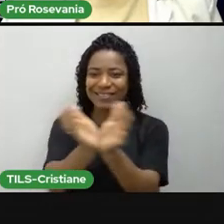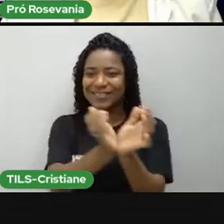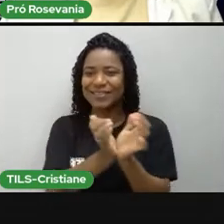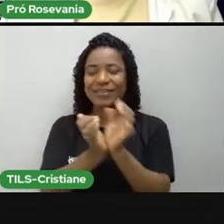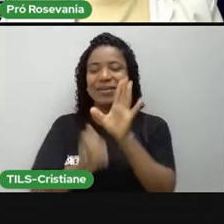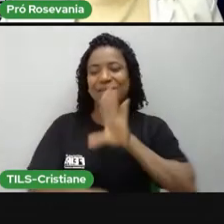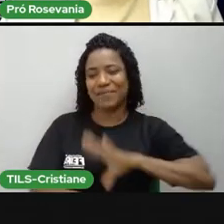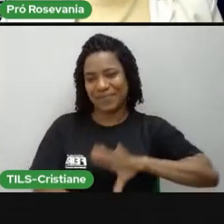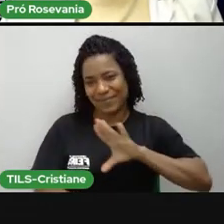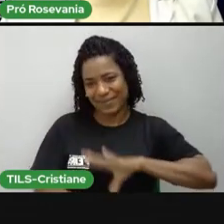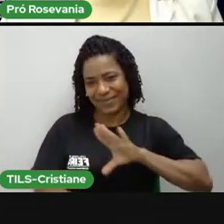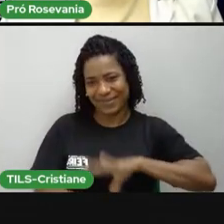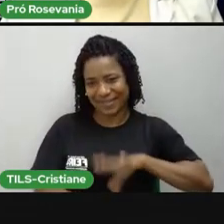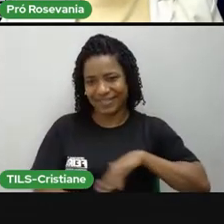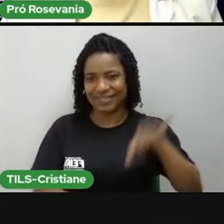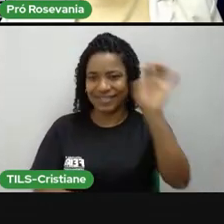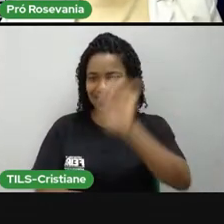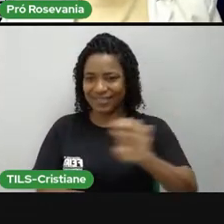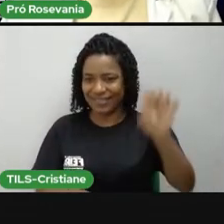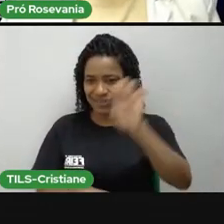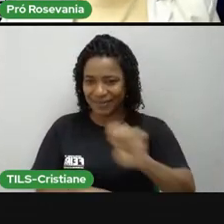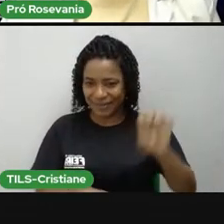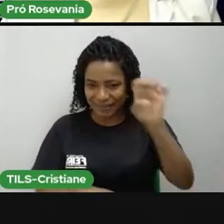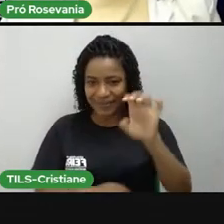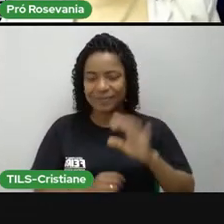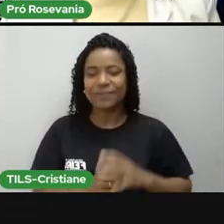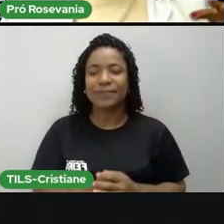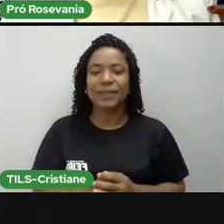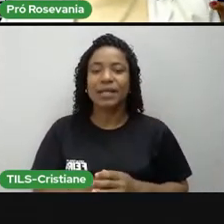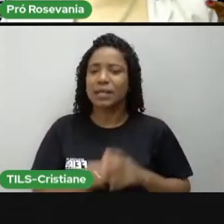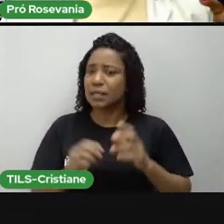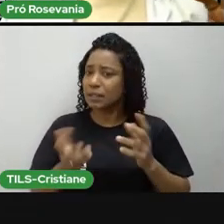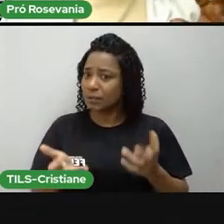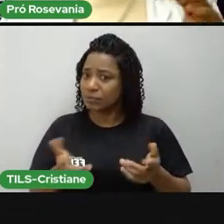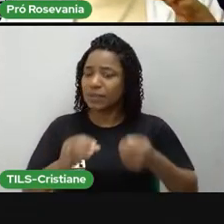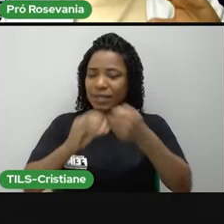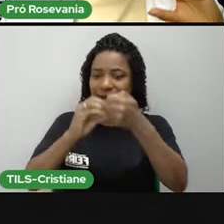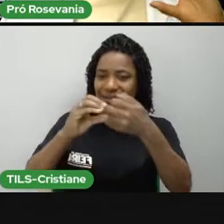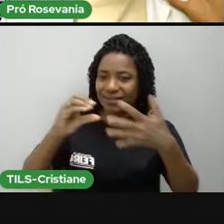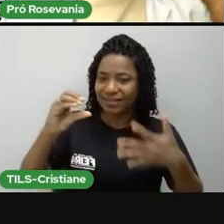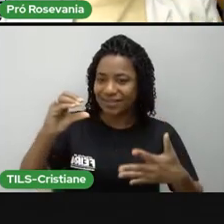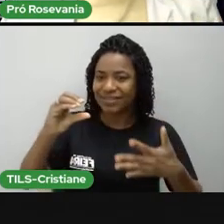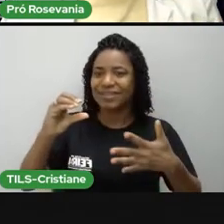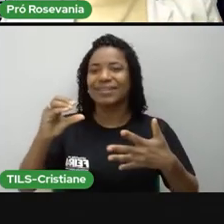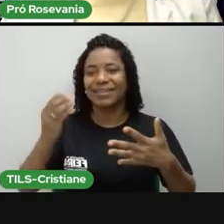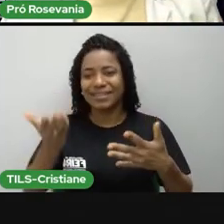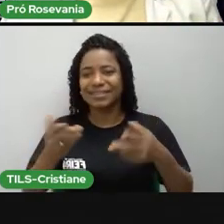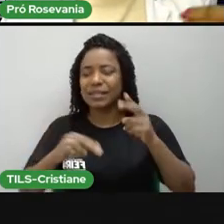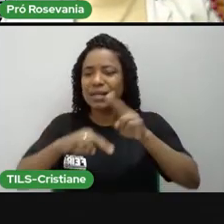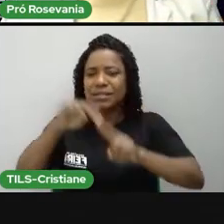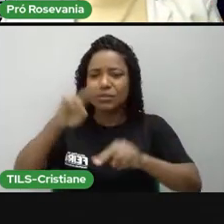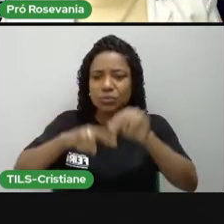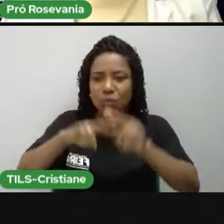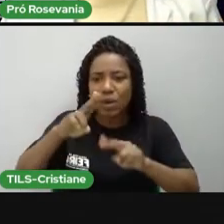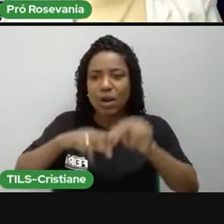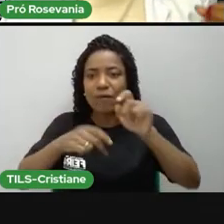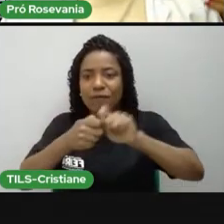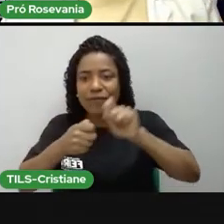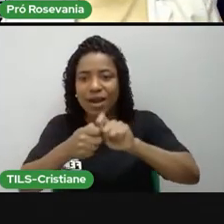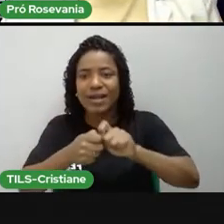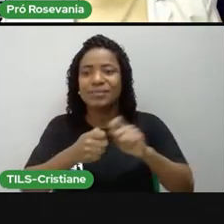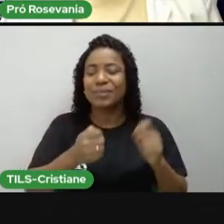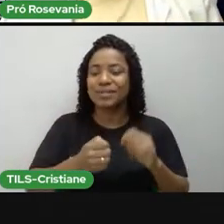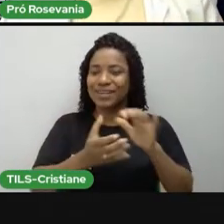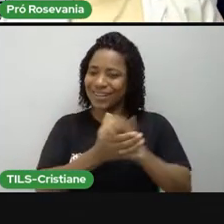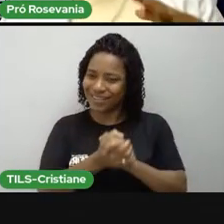europeus, e aí o que acontece, né, sempre aquela característica que a gente no São João sempre faz, aí começa com o casamento